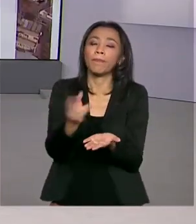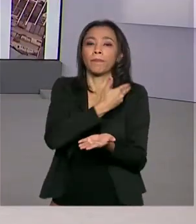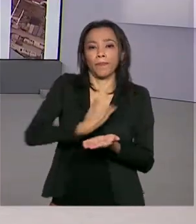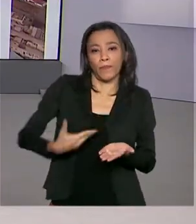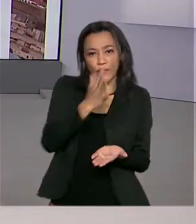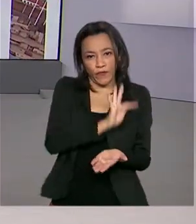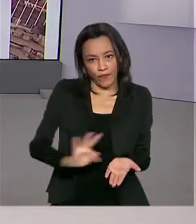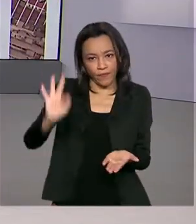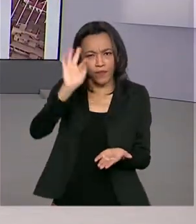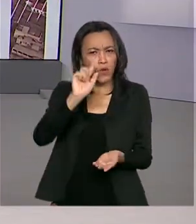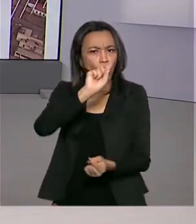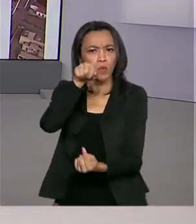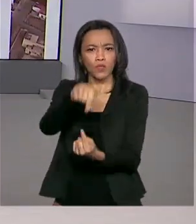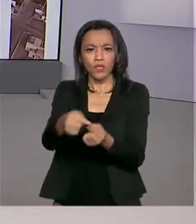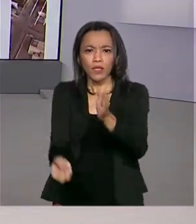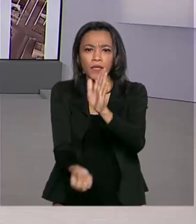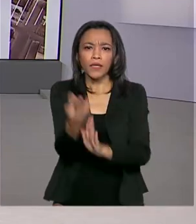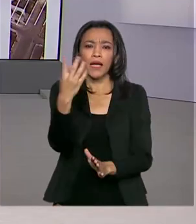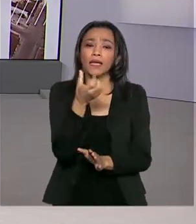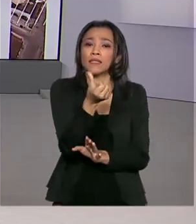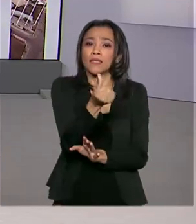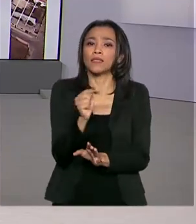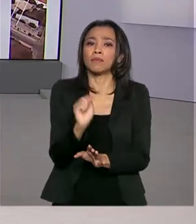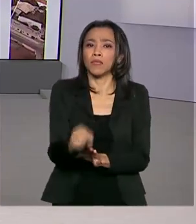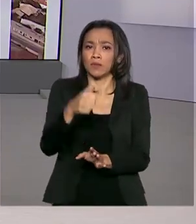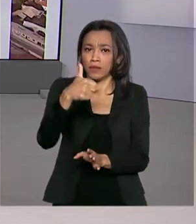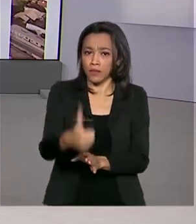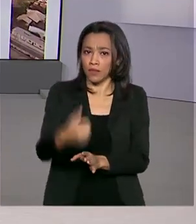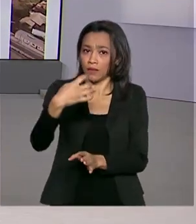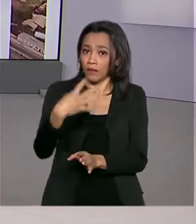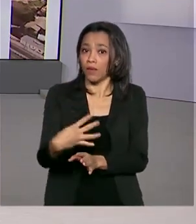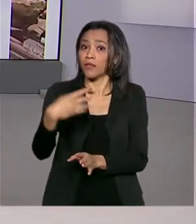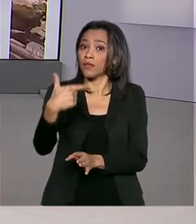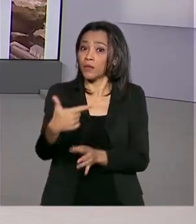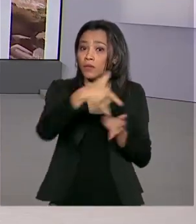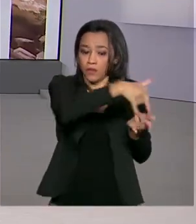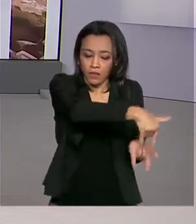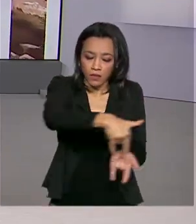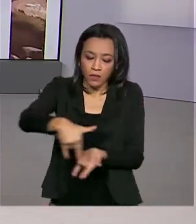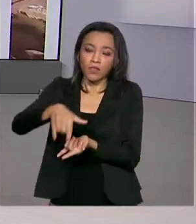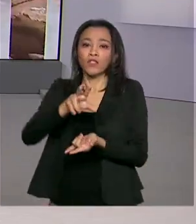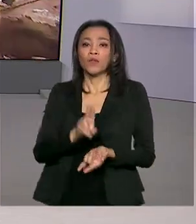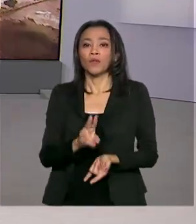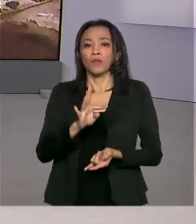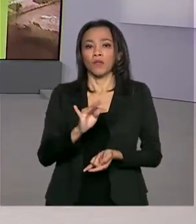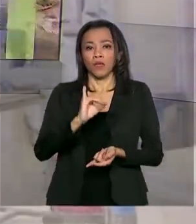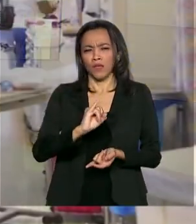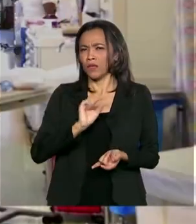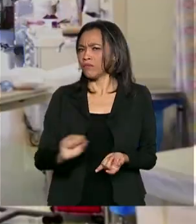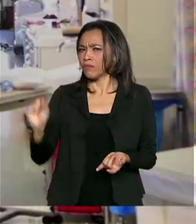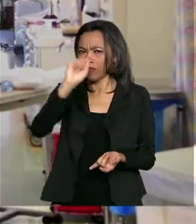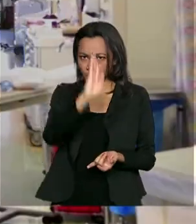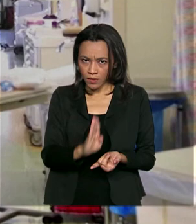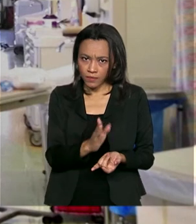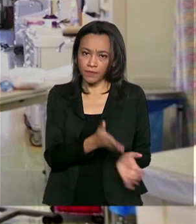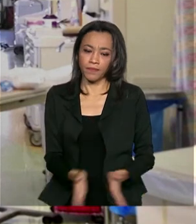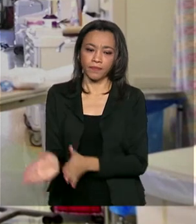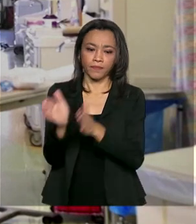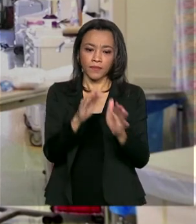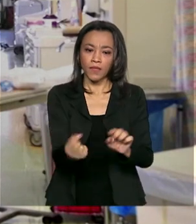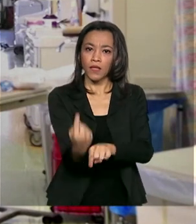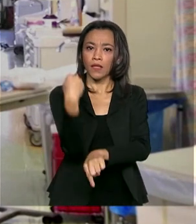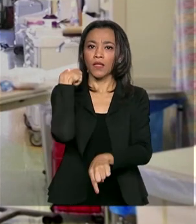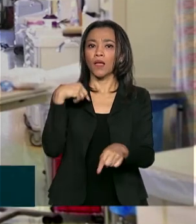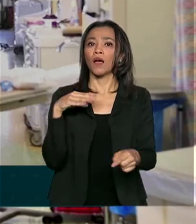para a criação de 6.142 leitos de UTI em todo o país. Na última